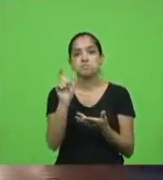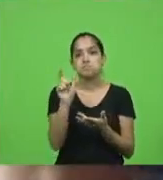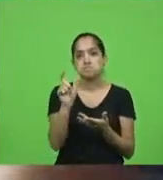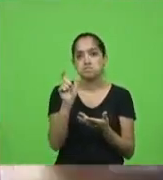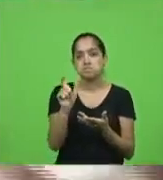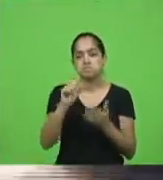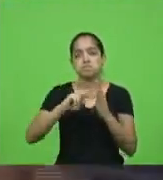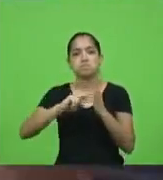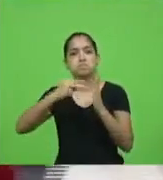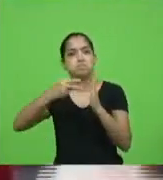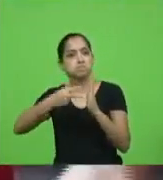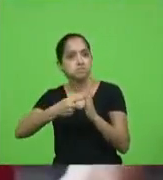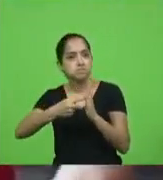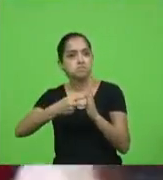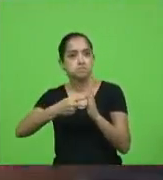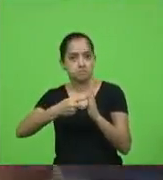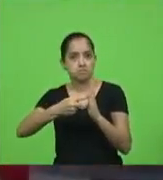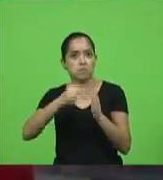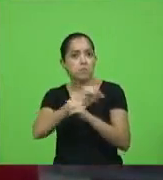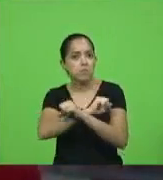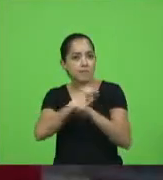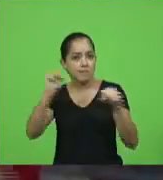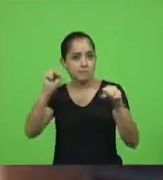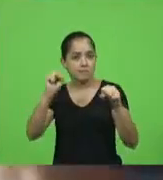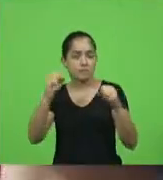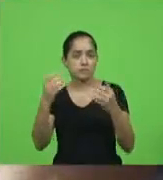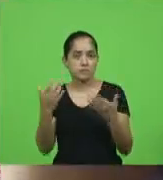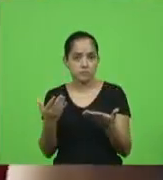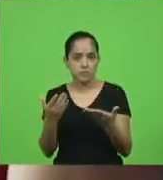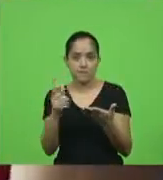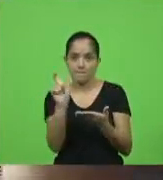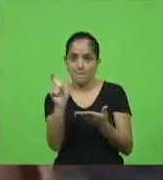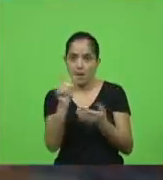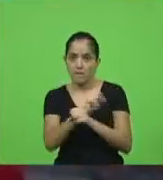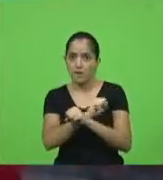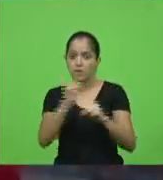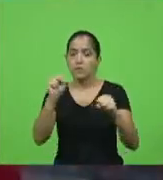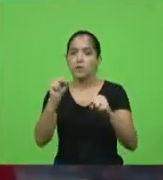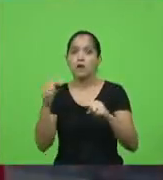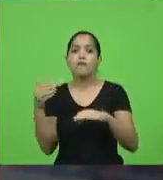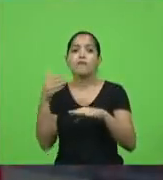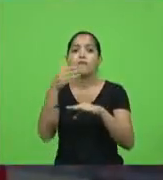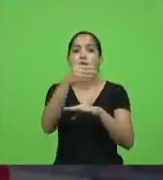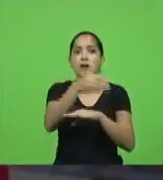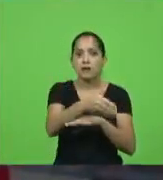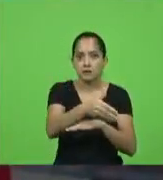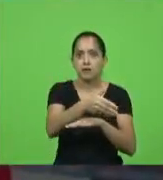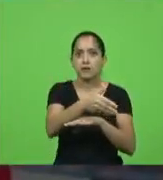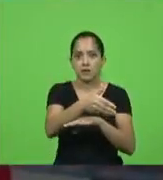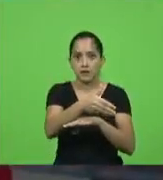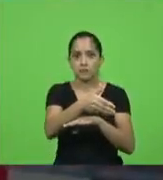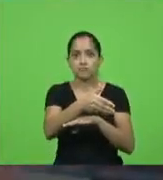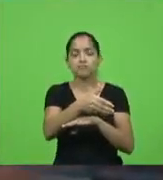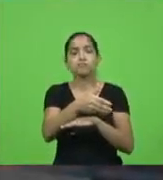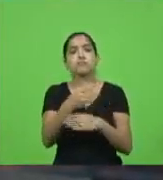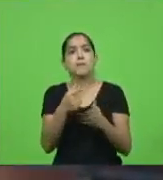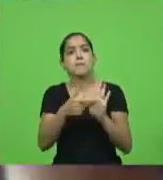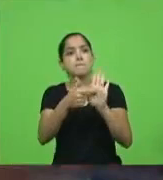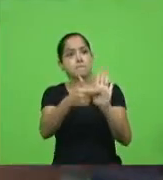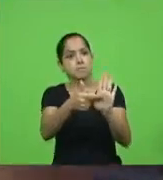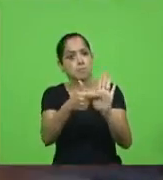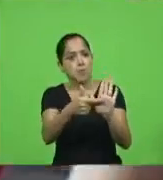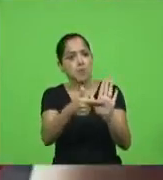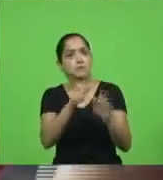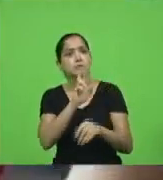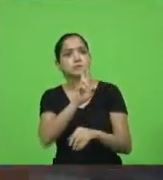significado da palavra impossível né a mulher vai lá faz e mostra resultado a mulher